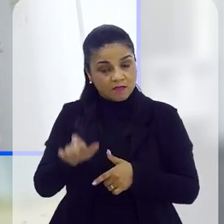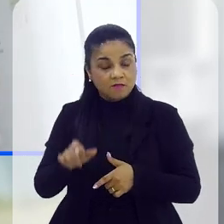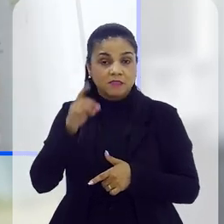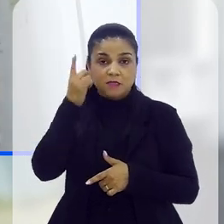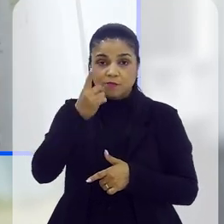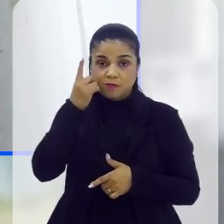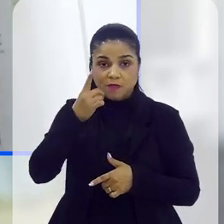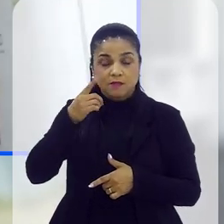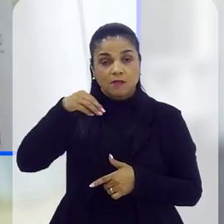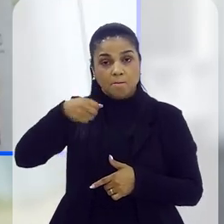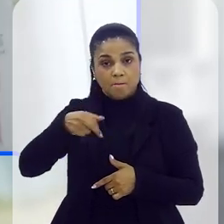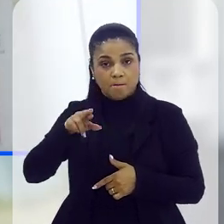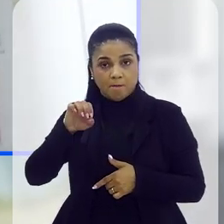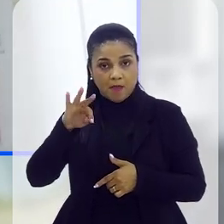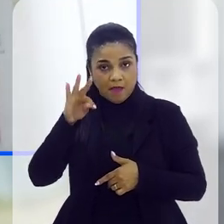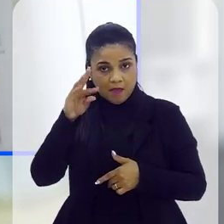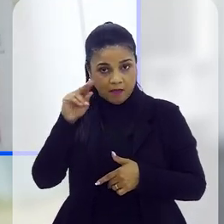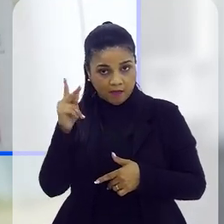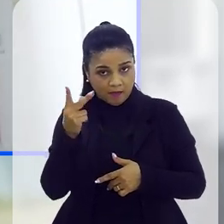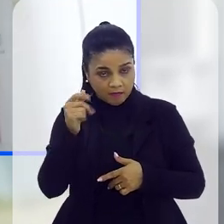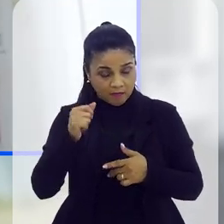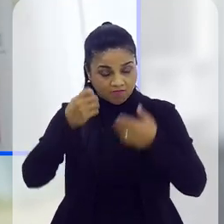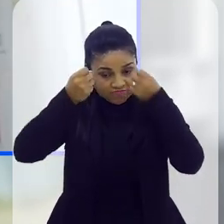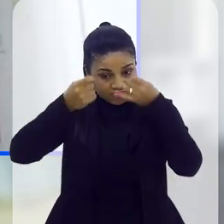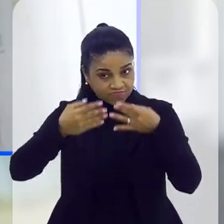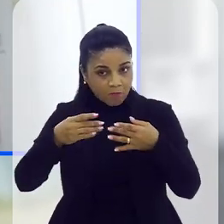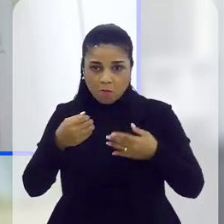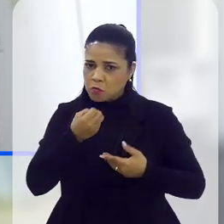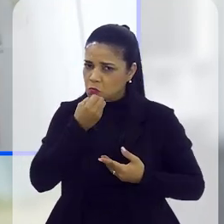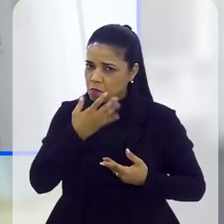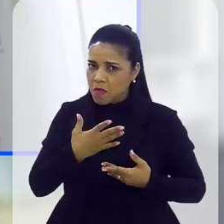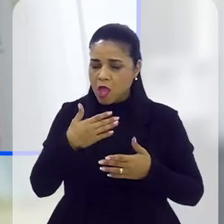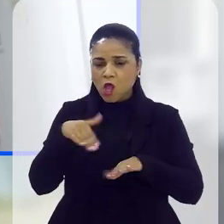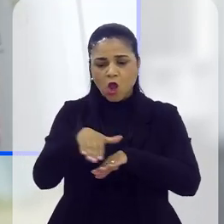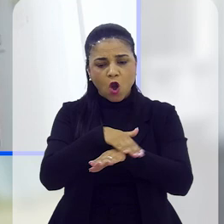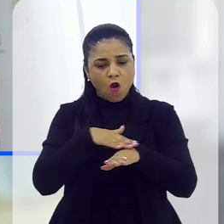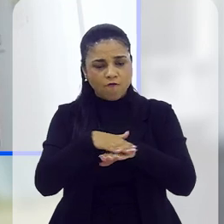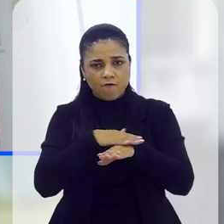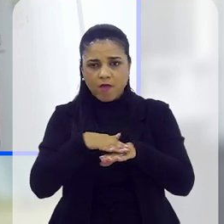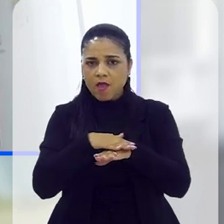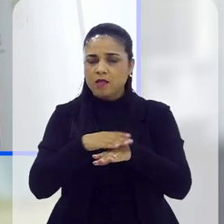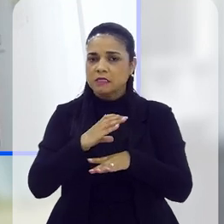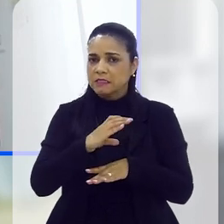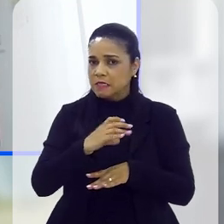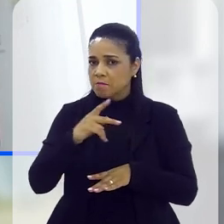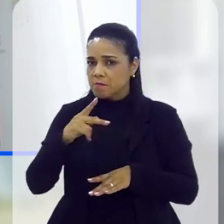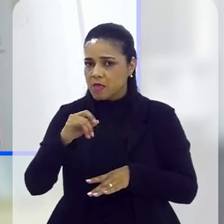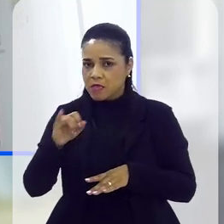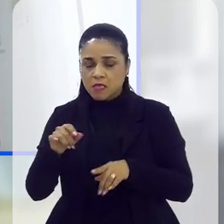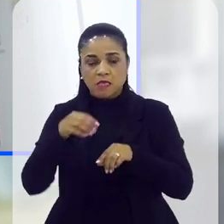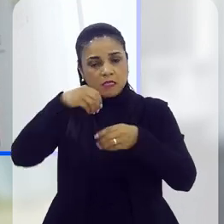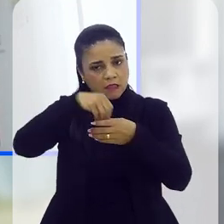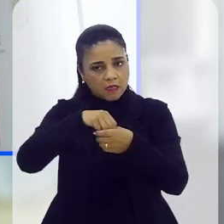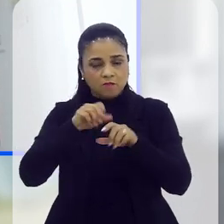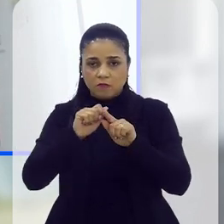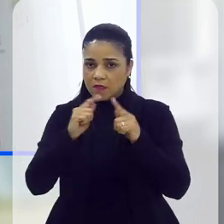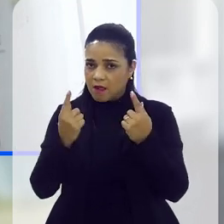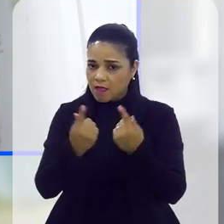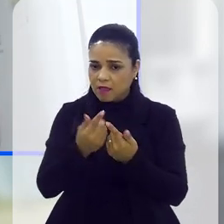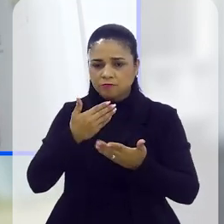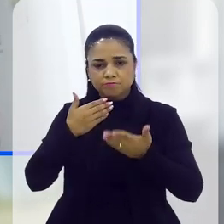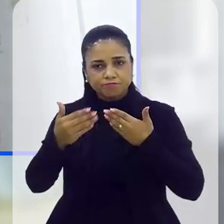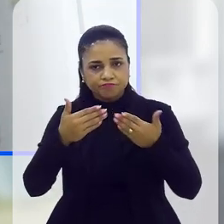deputada Marta Rocha falou muito bem, tanto na CPI como numa conversa nossa, que nós tivemos na LERJ também,